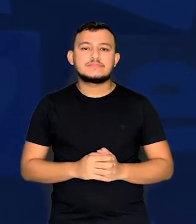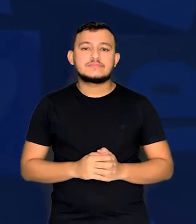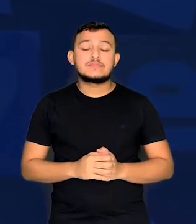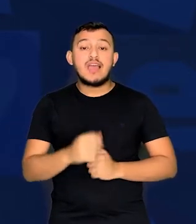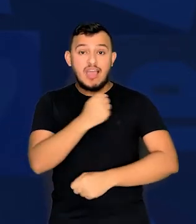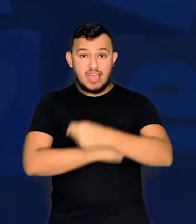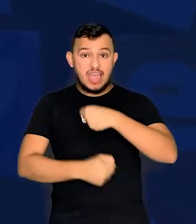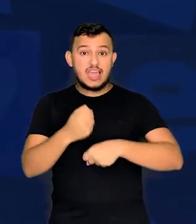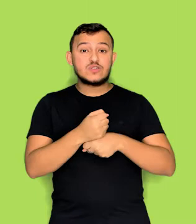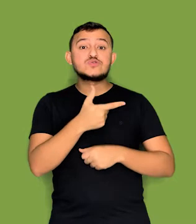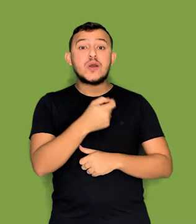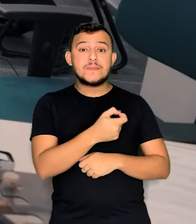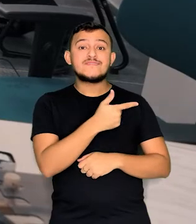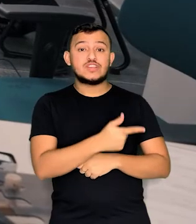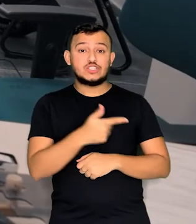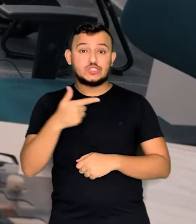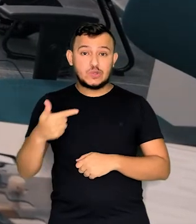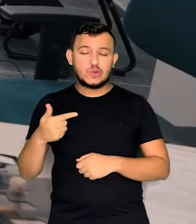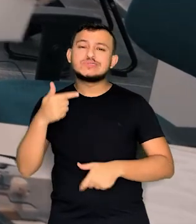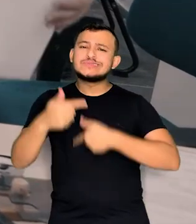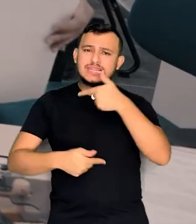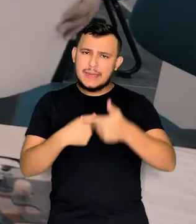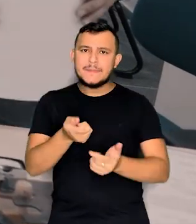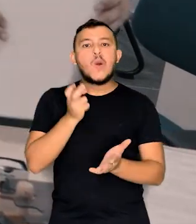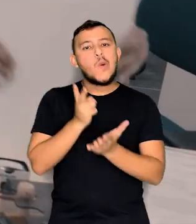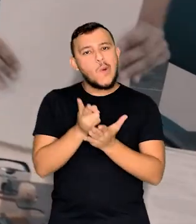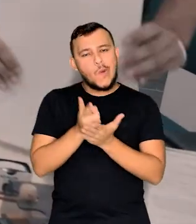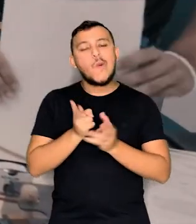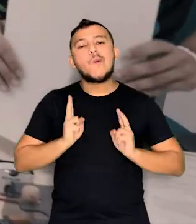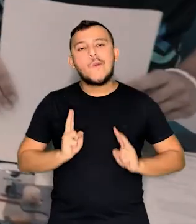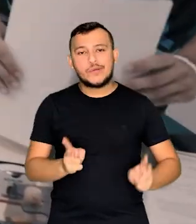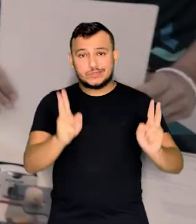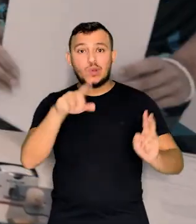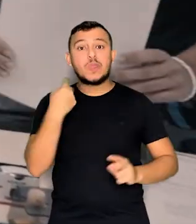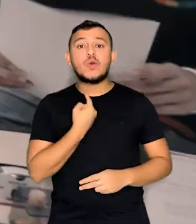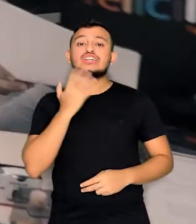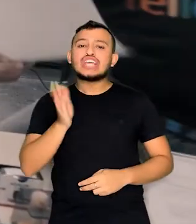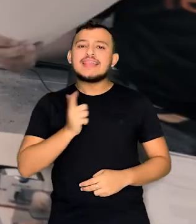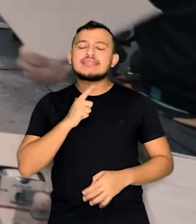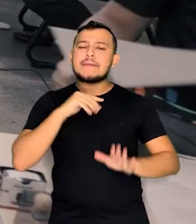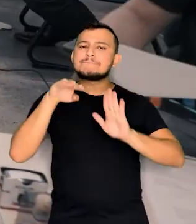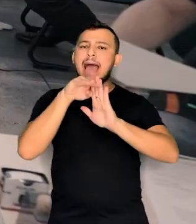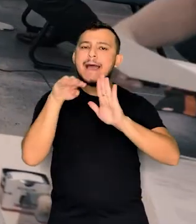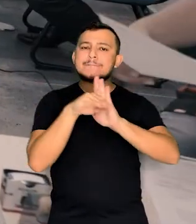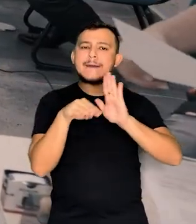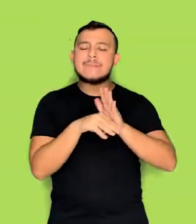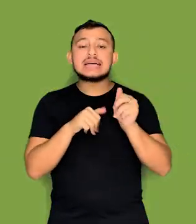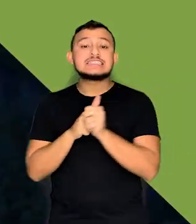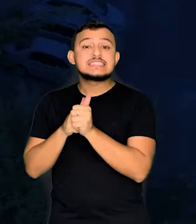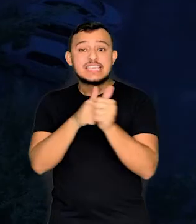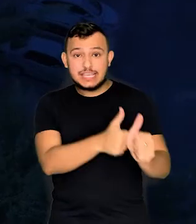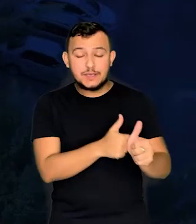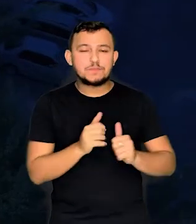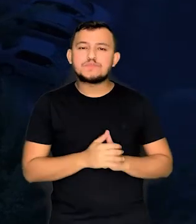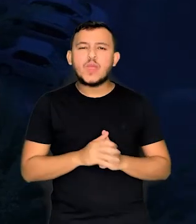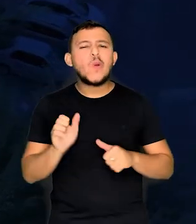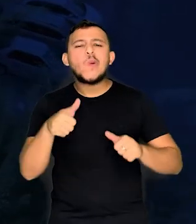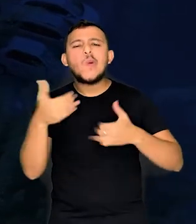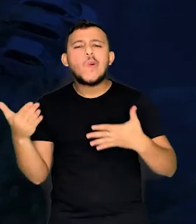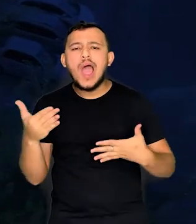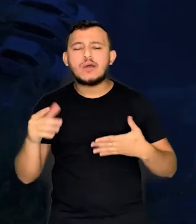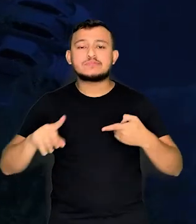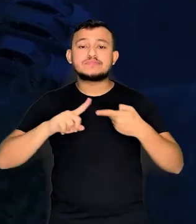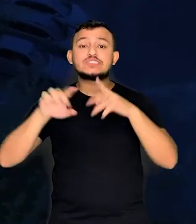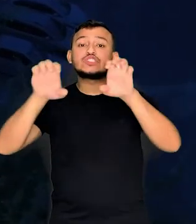Em 2022, o trabalho continua e já temos ações prioritárias para seguir. Entre